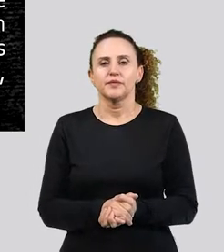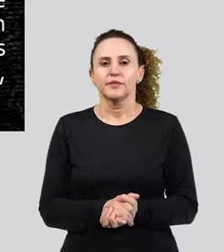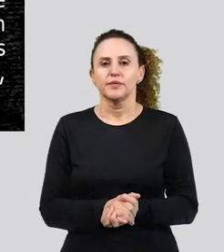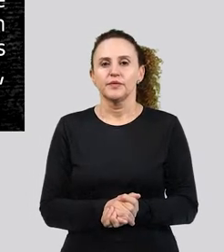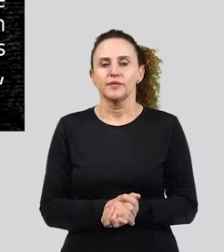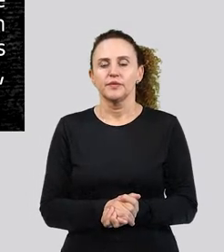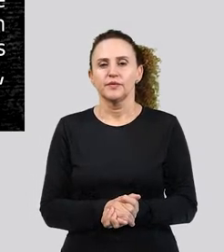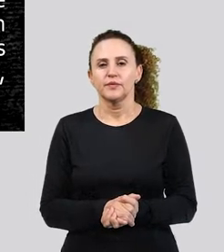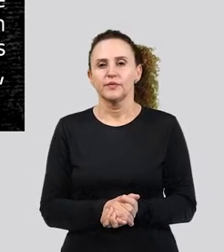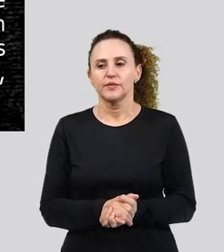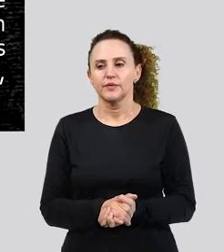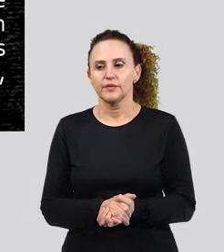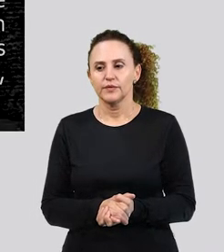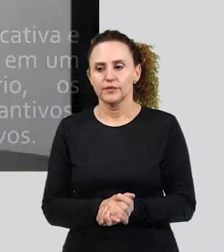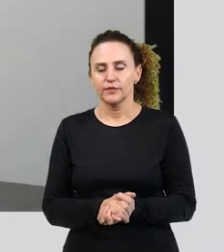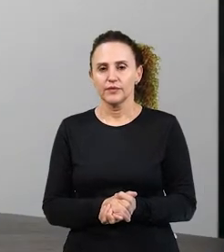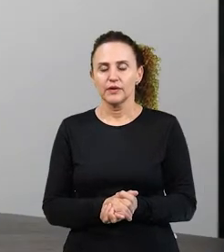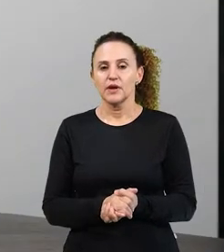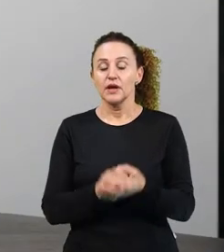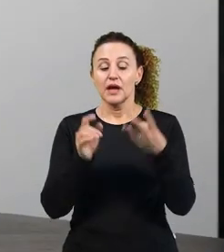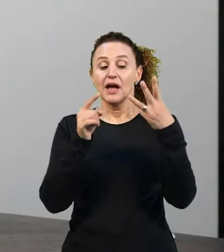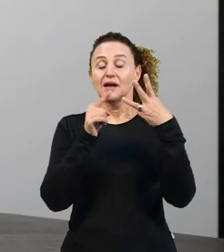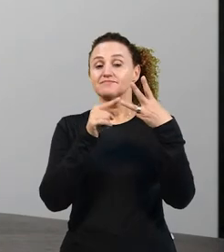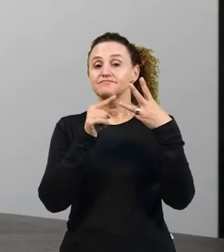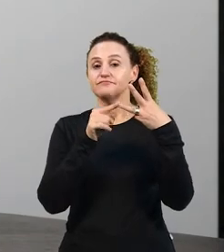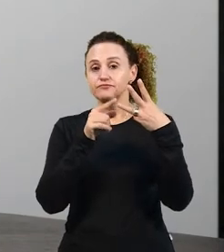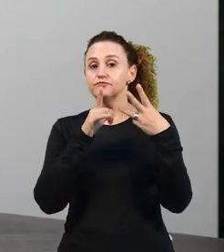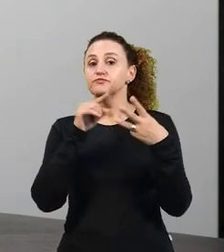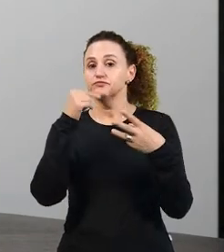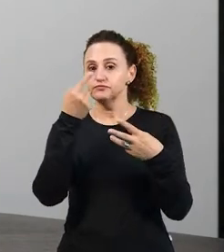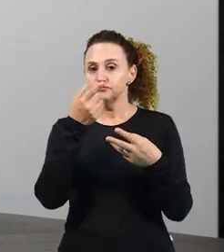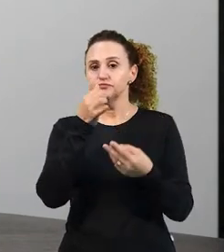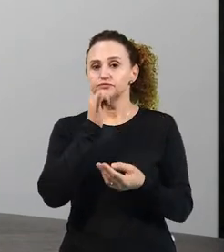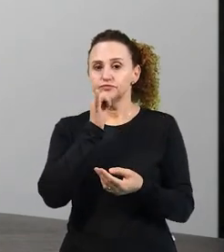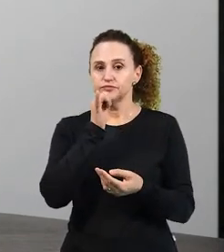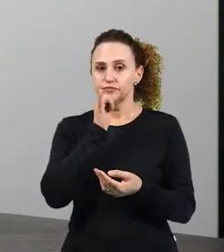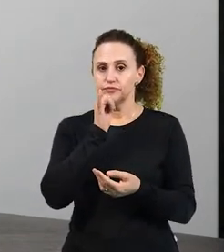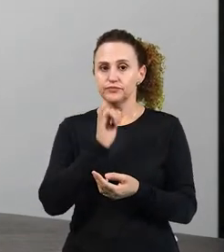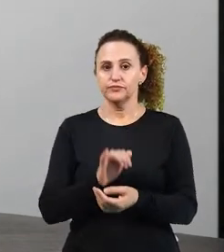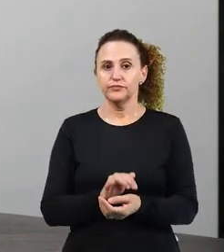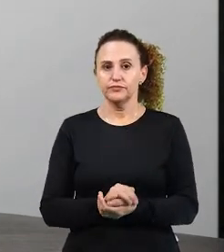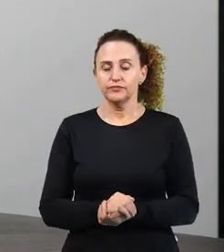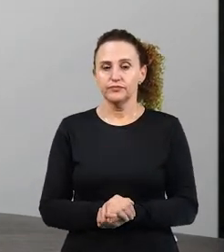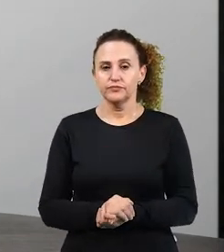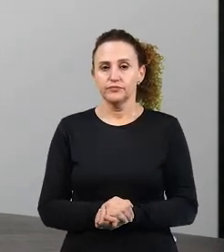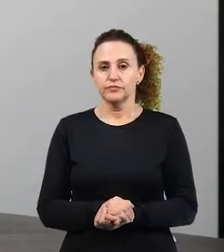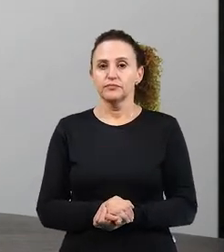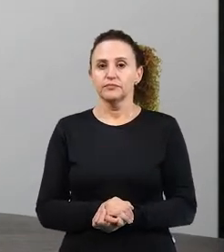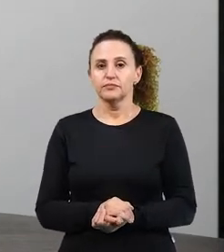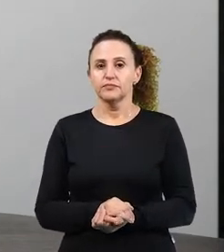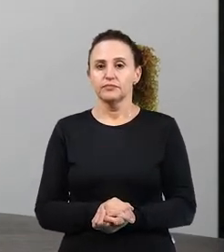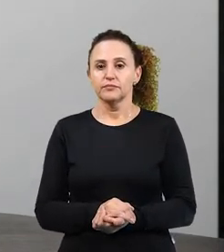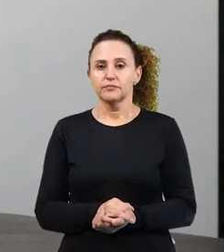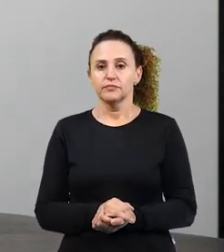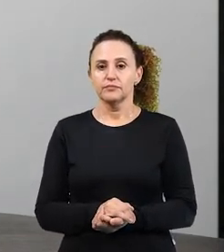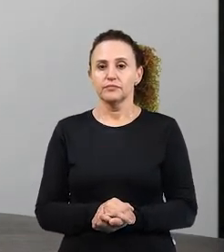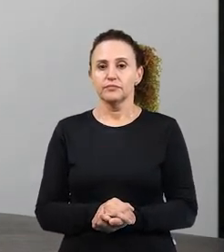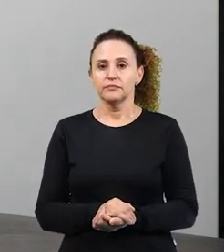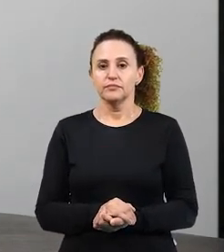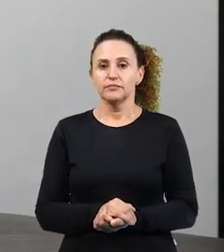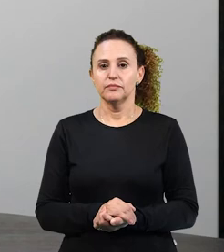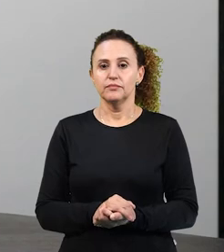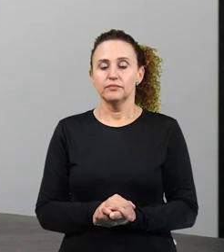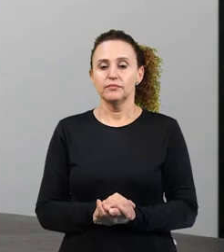Aqui, eu trouxe um outro exemplo para vocês entenderem. Bem mais simples, né? Porque